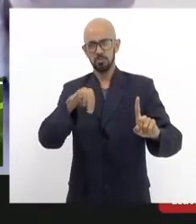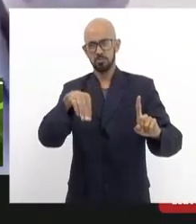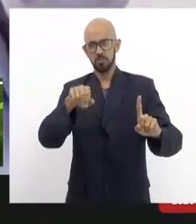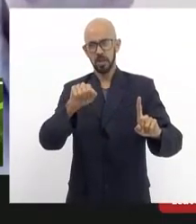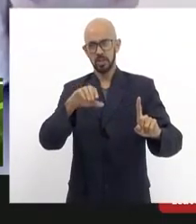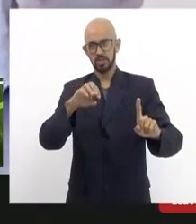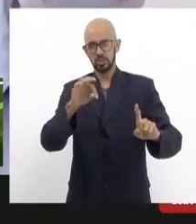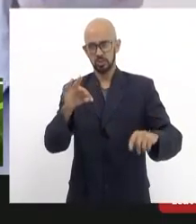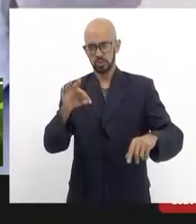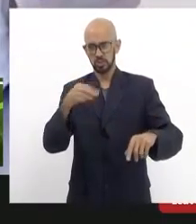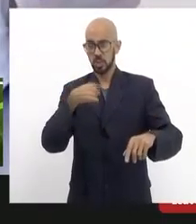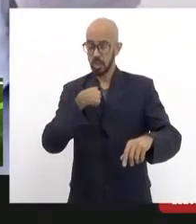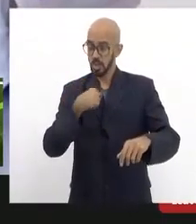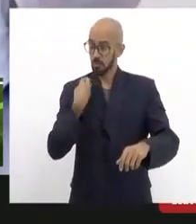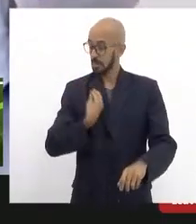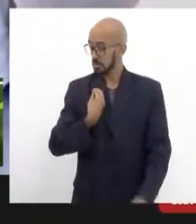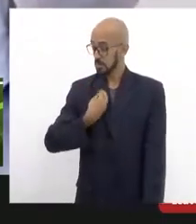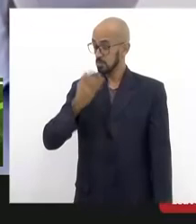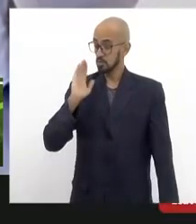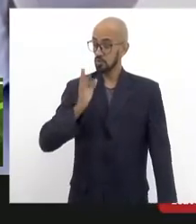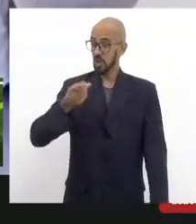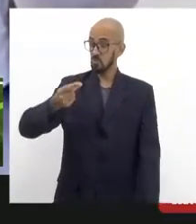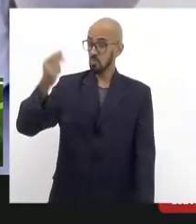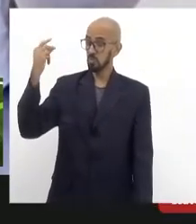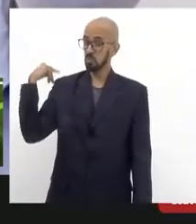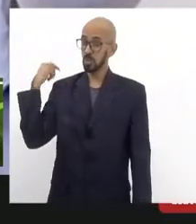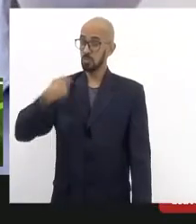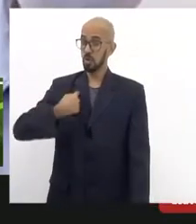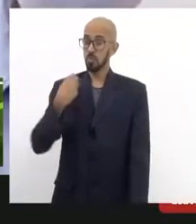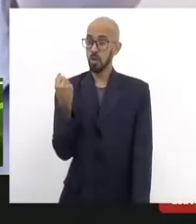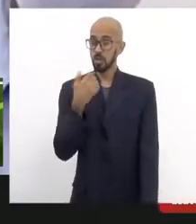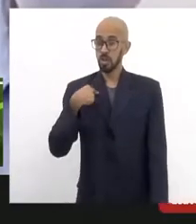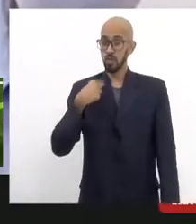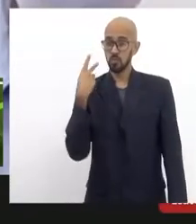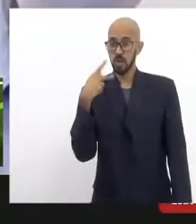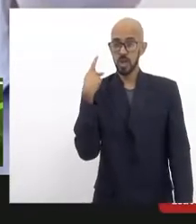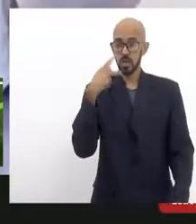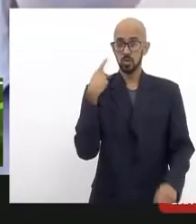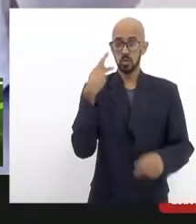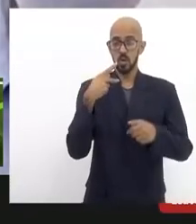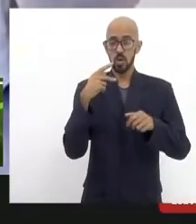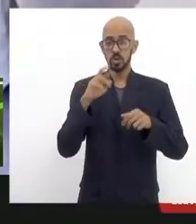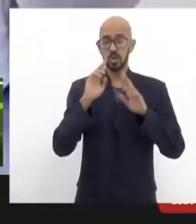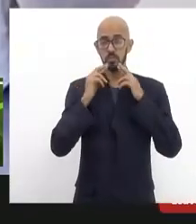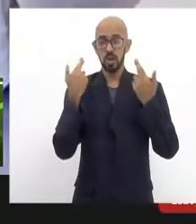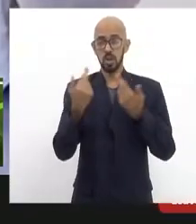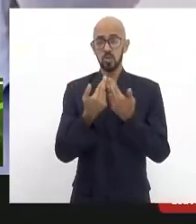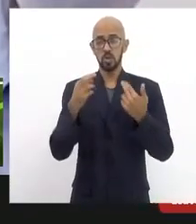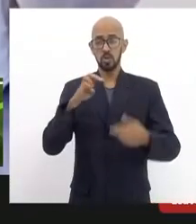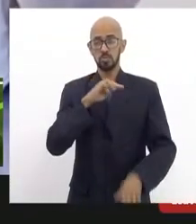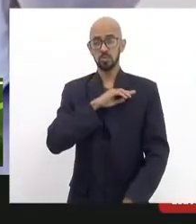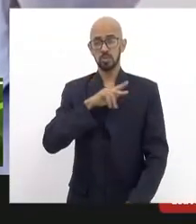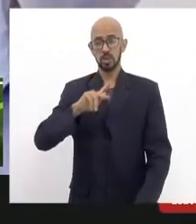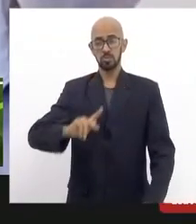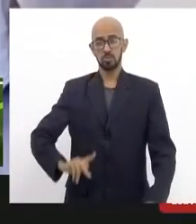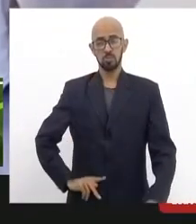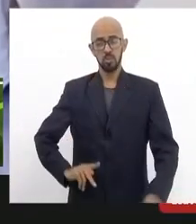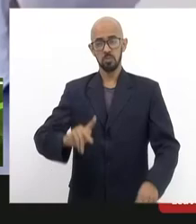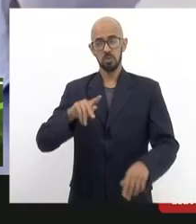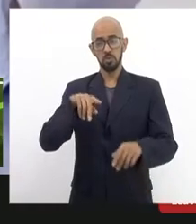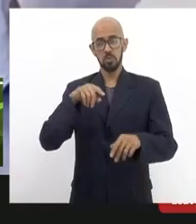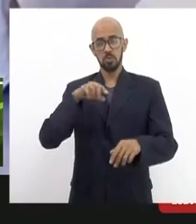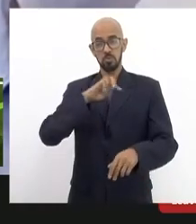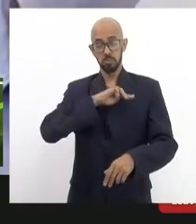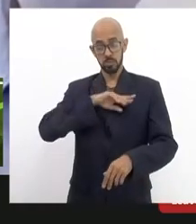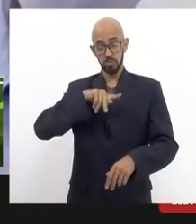eu me lembro de uma reunião que nós tivemos com o Ministério Público do estado do Rio de Janeiro